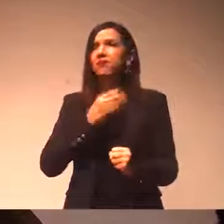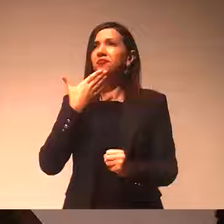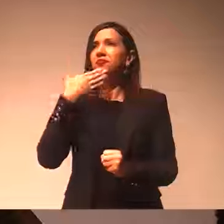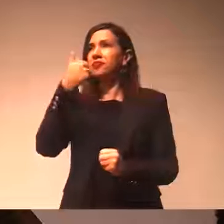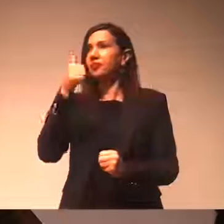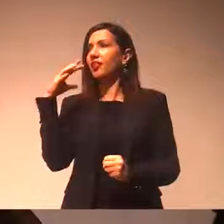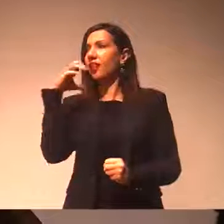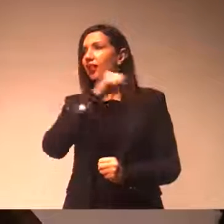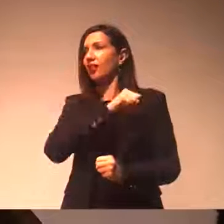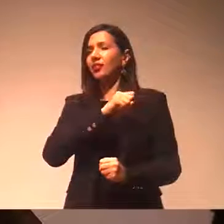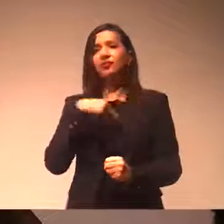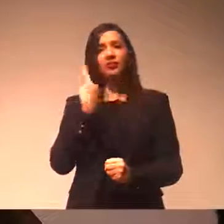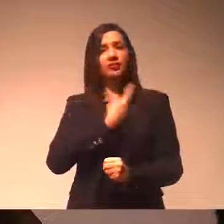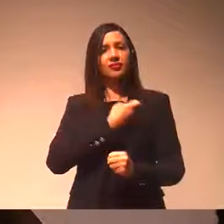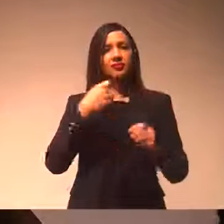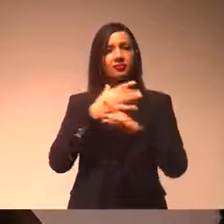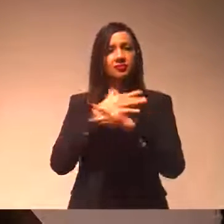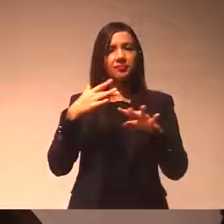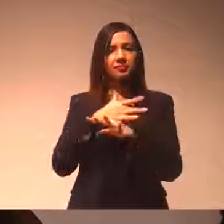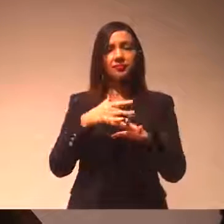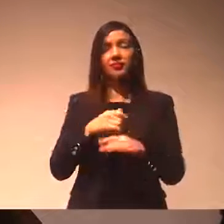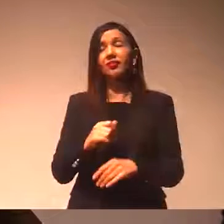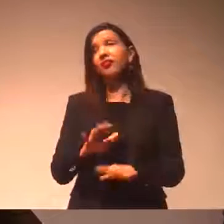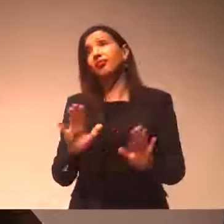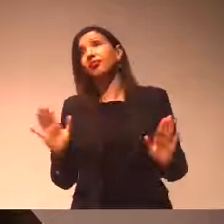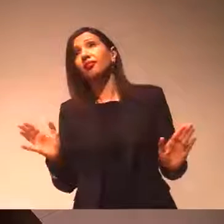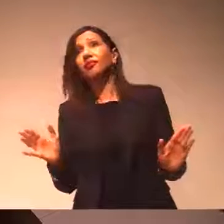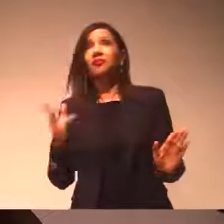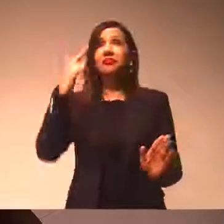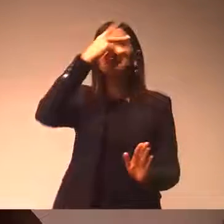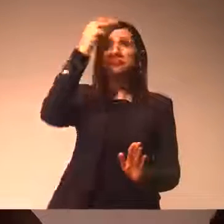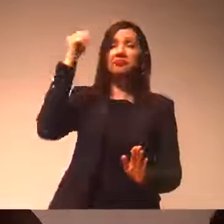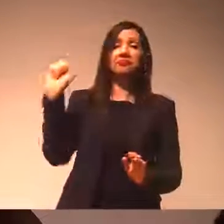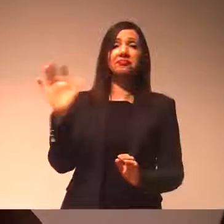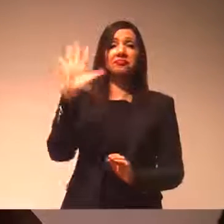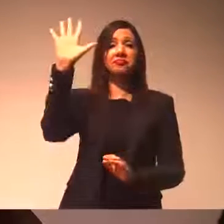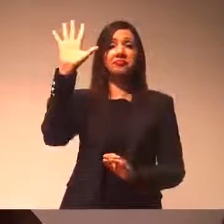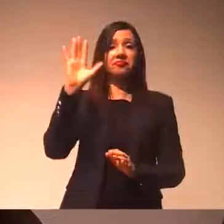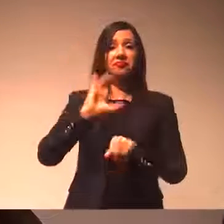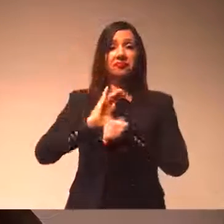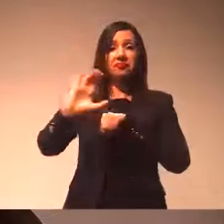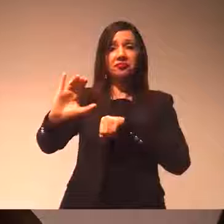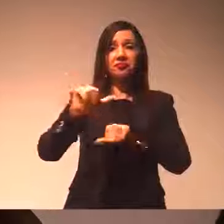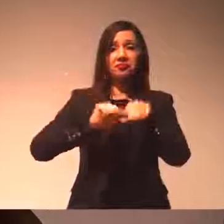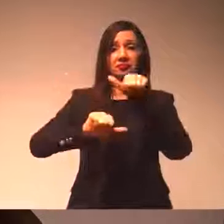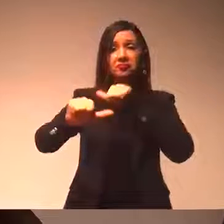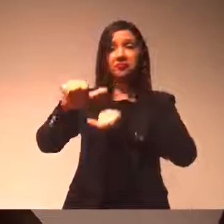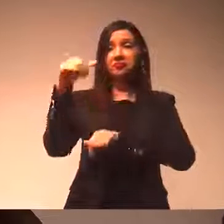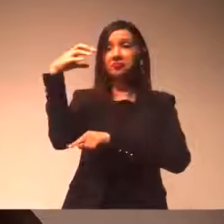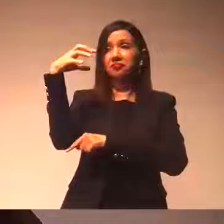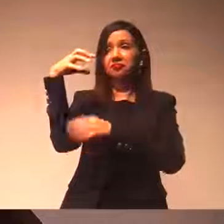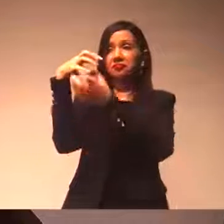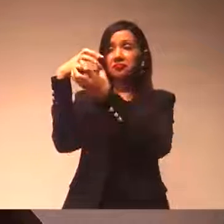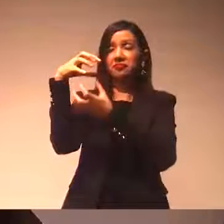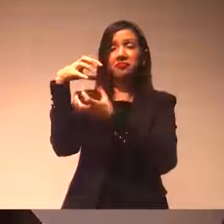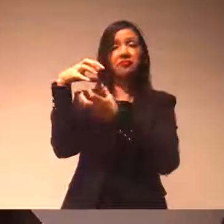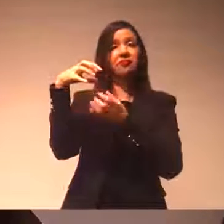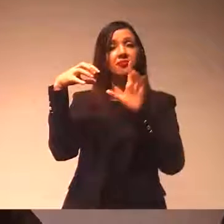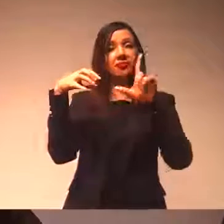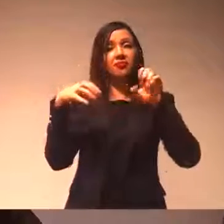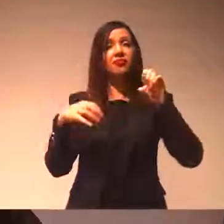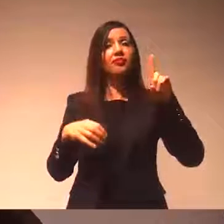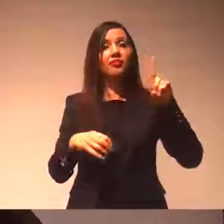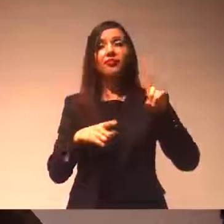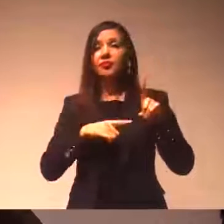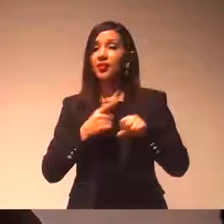eficiente na cidade. Ah, mas é muito caro para o Poder Executivo investir e fazer a troca toda do parque. Está bom,